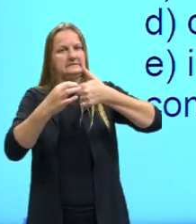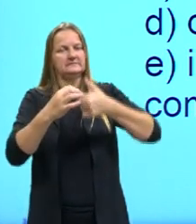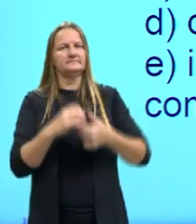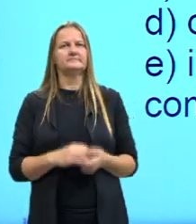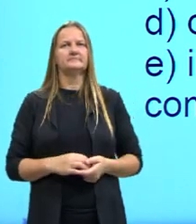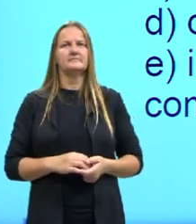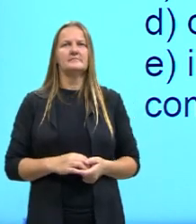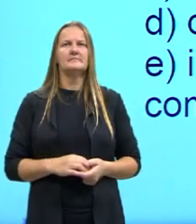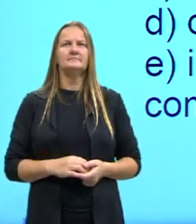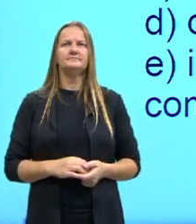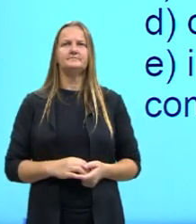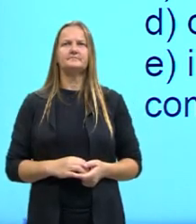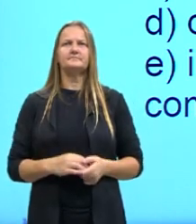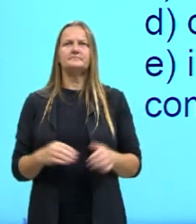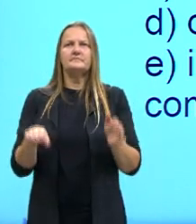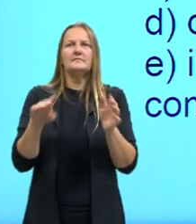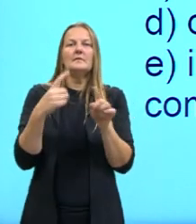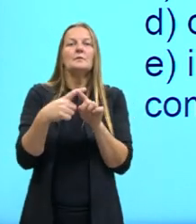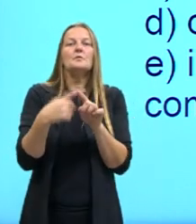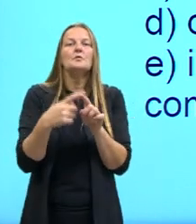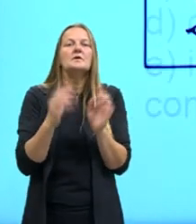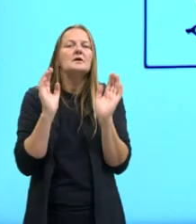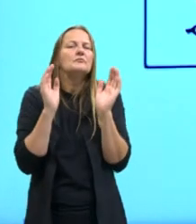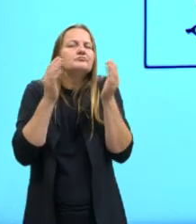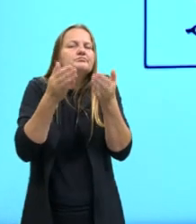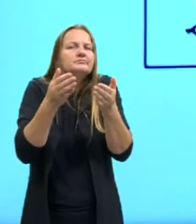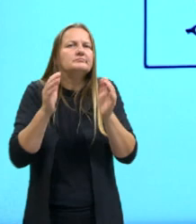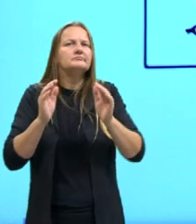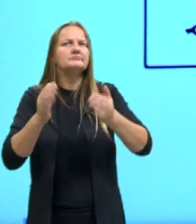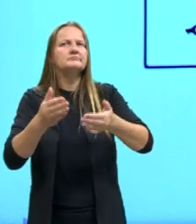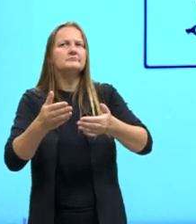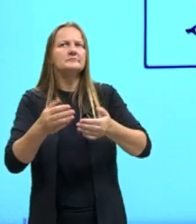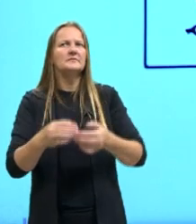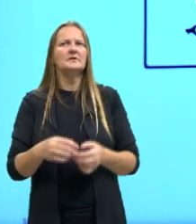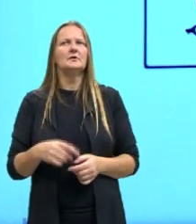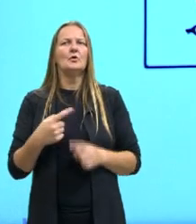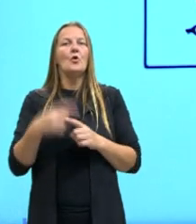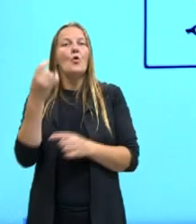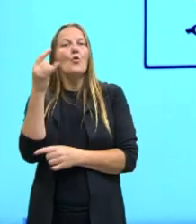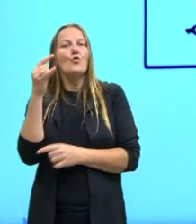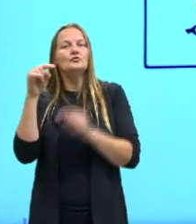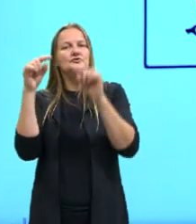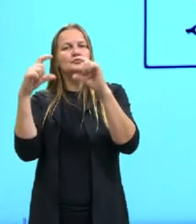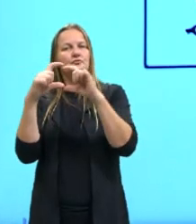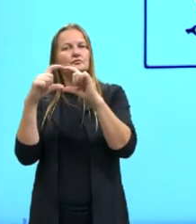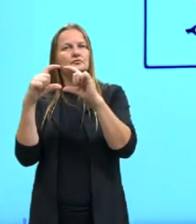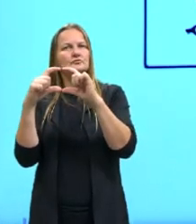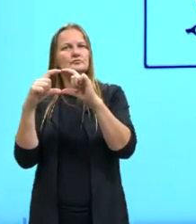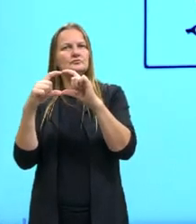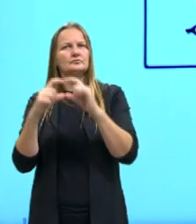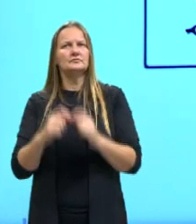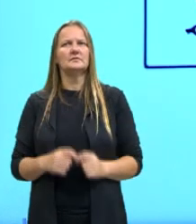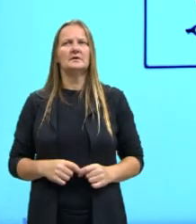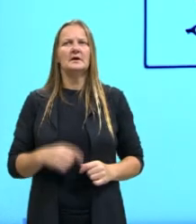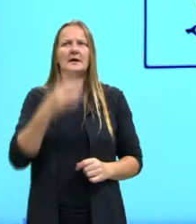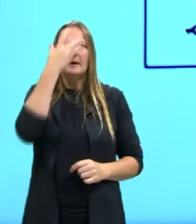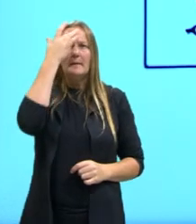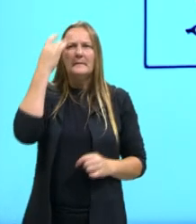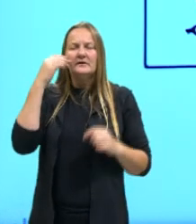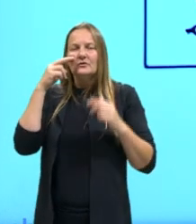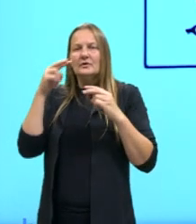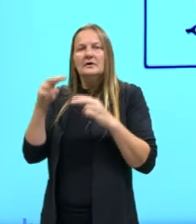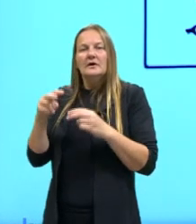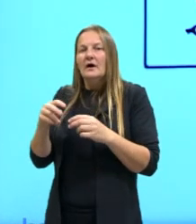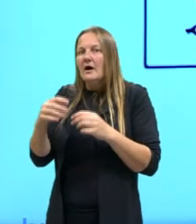e a gente chega nela exatamente aqui por esse último quadrinho as pessoas ficam tão